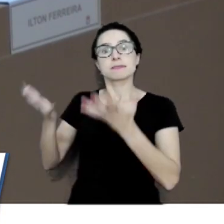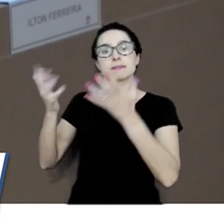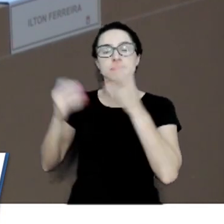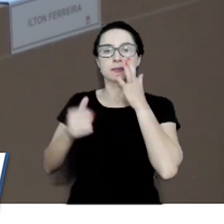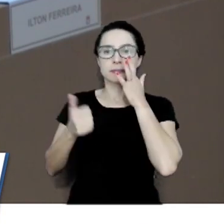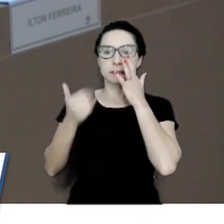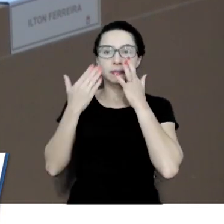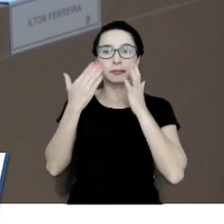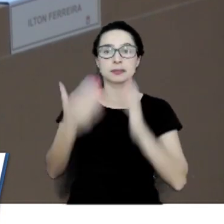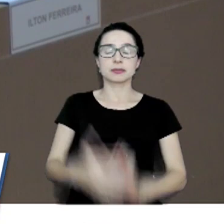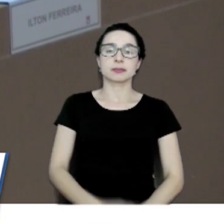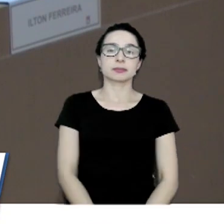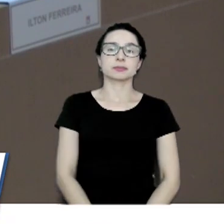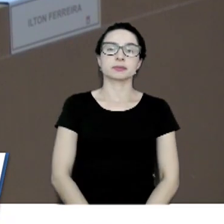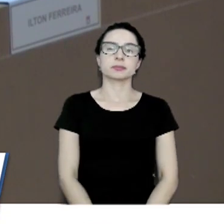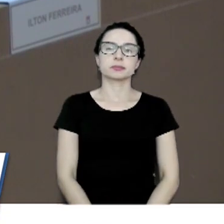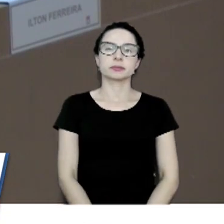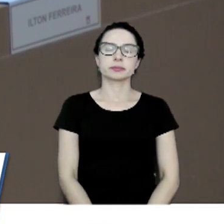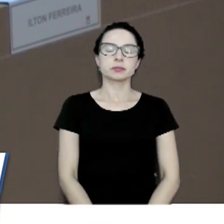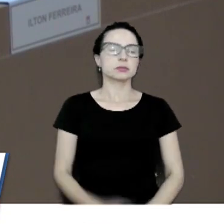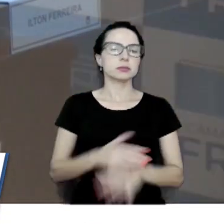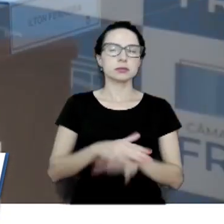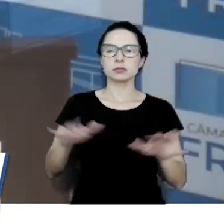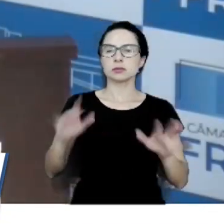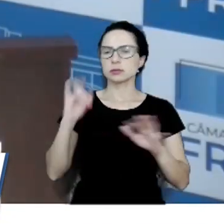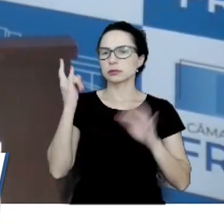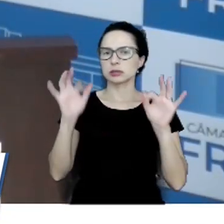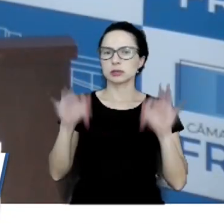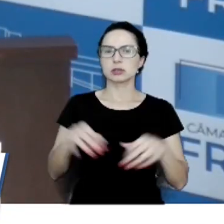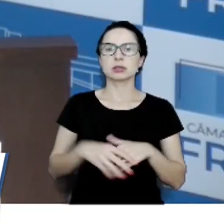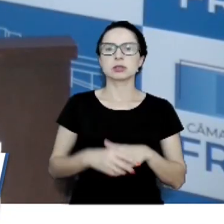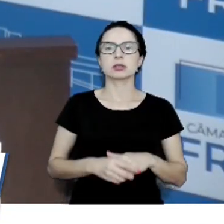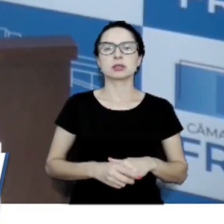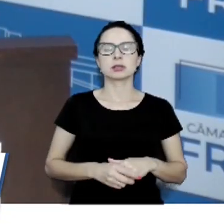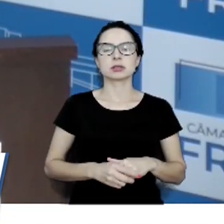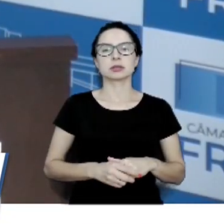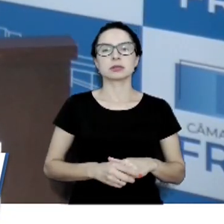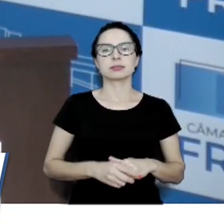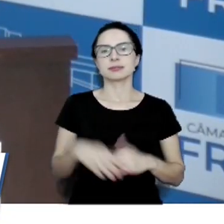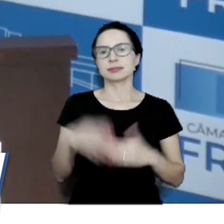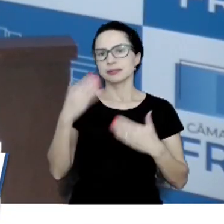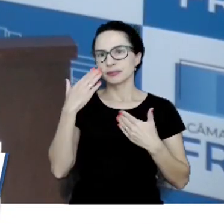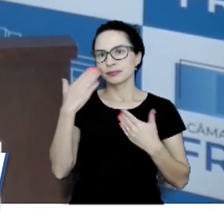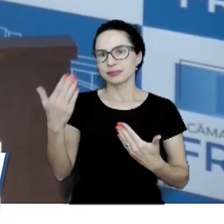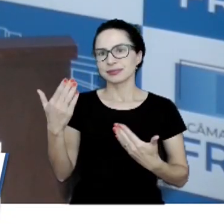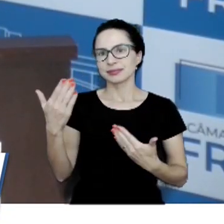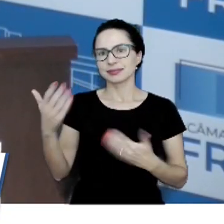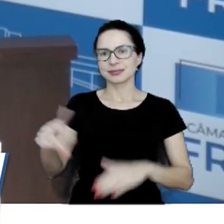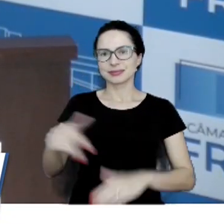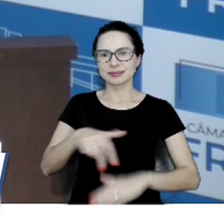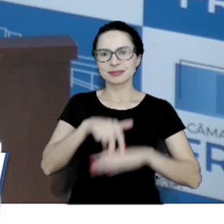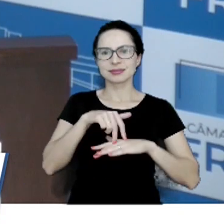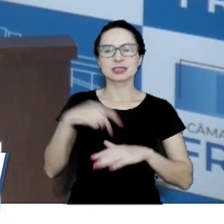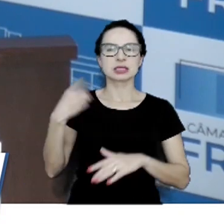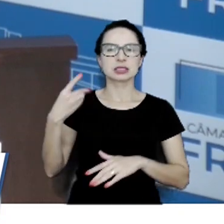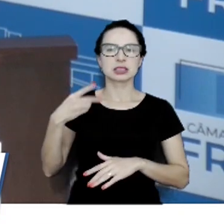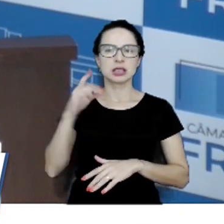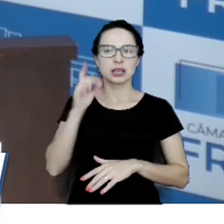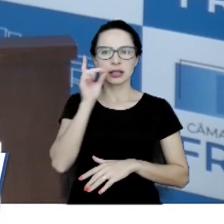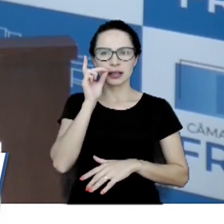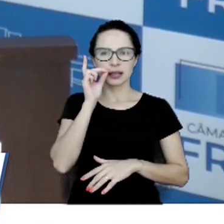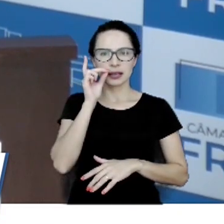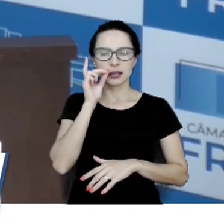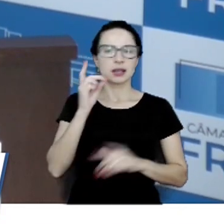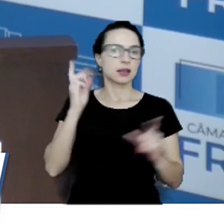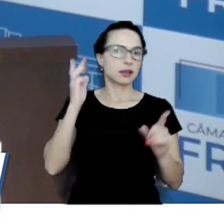Obrigado. Só finalizando, eu quero que agradecer a fala do vereador Daniel Bassi, do